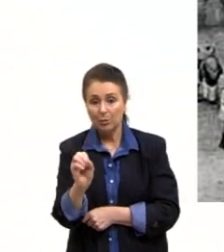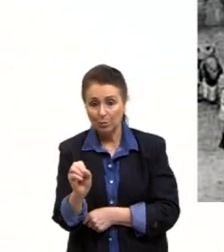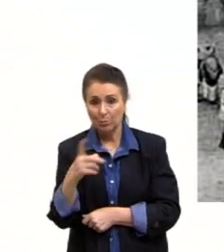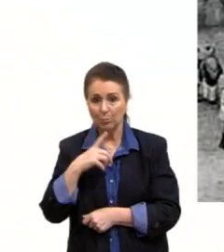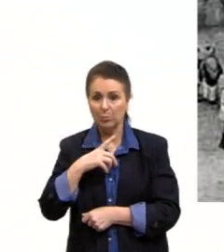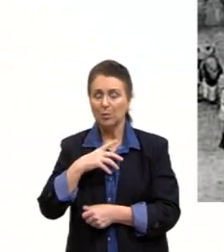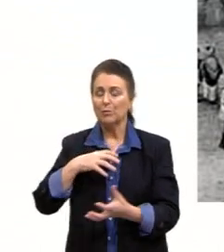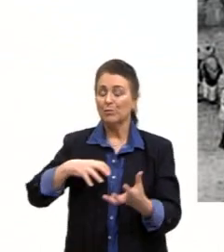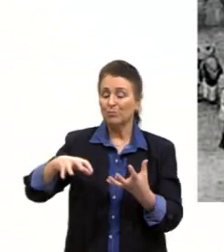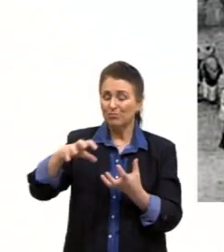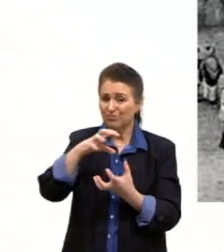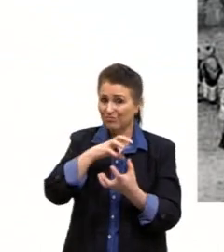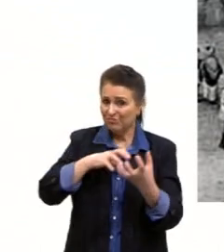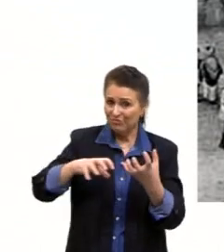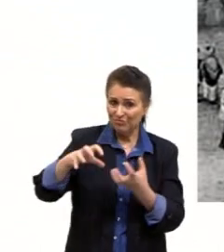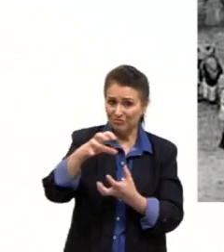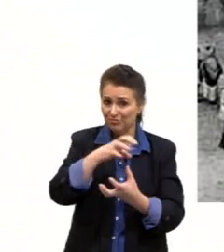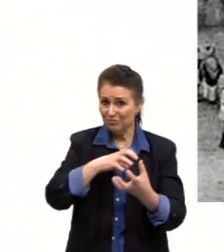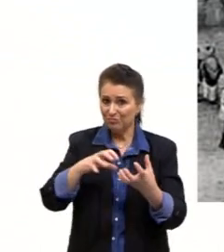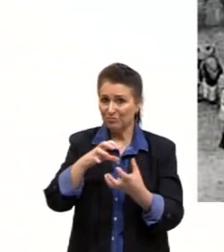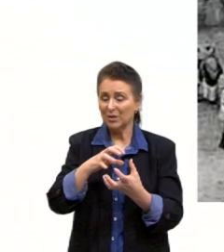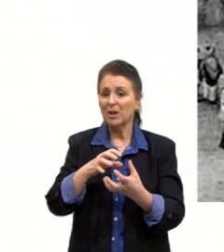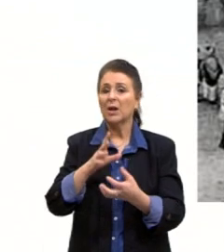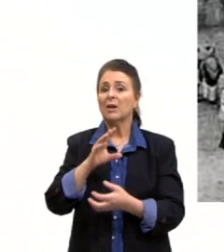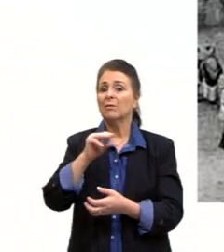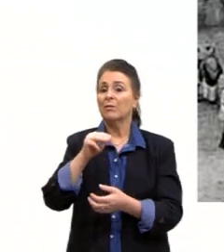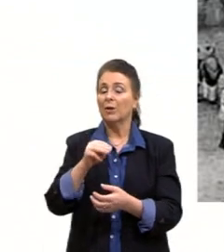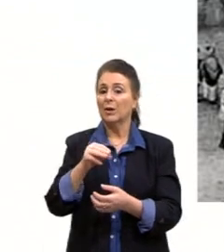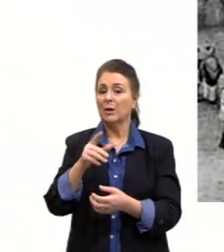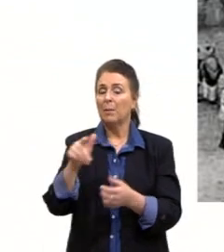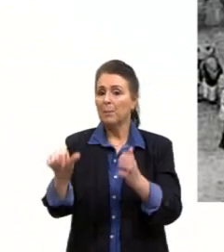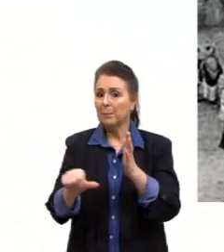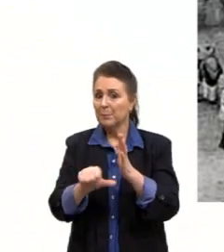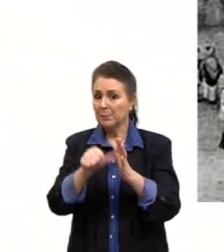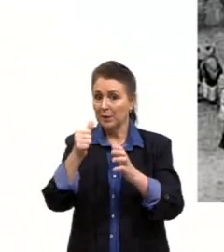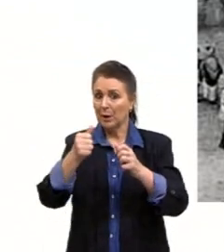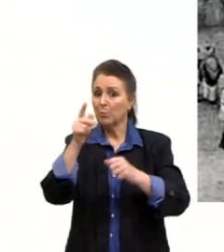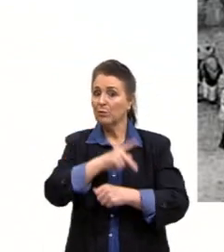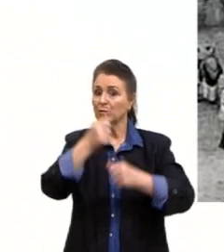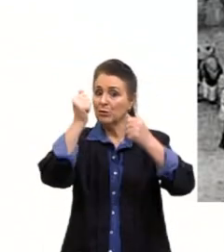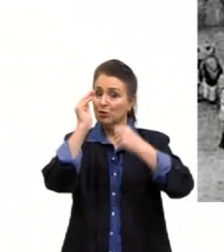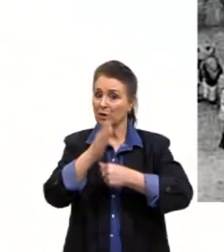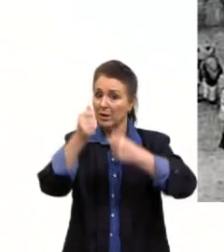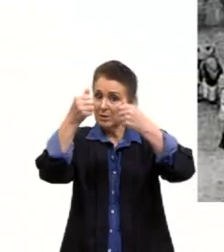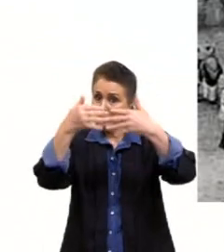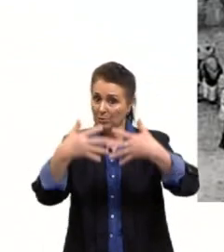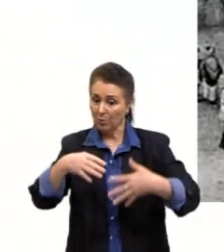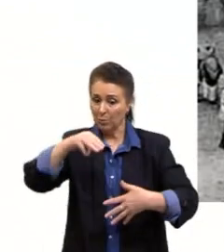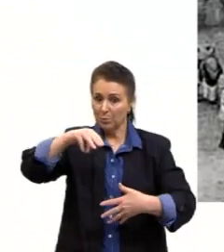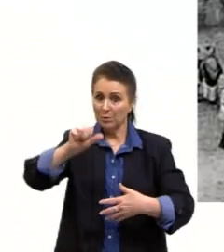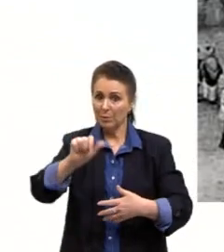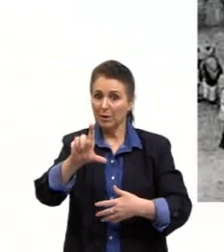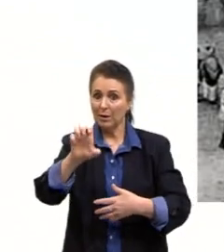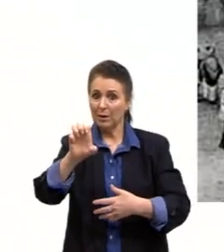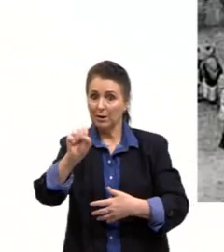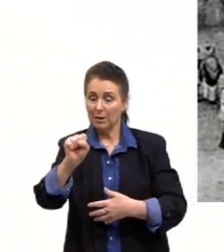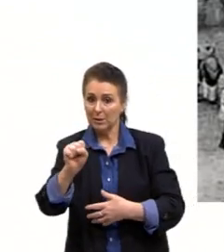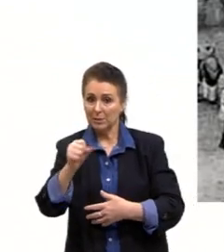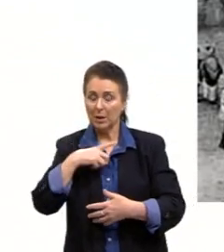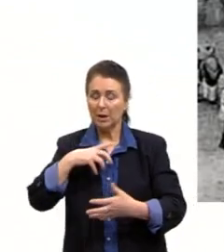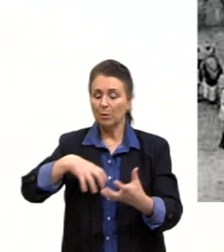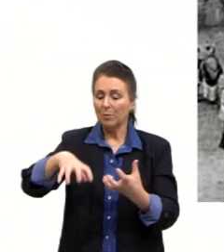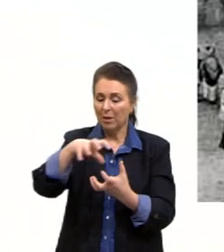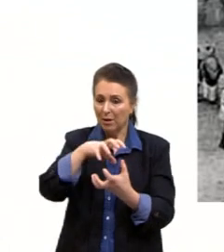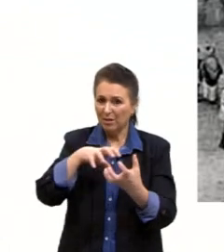revoltas. Uma delas, a gente já falou um pouquinho, foi a revolta dos malês. Essa revolta deles era uma